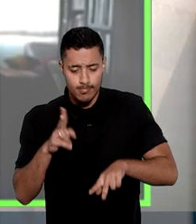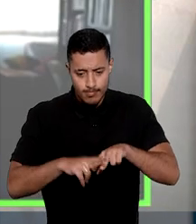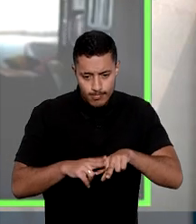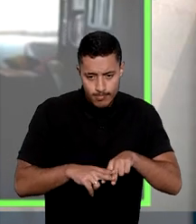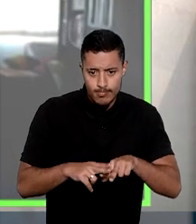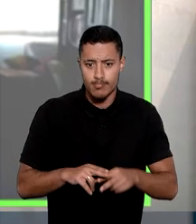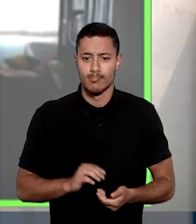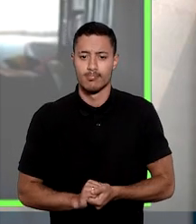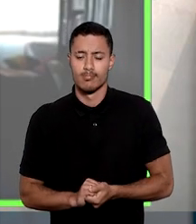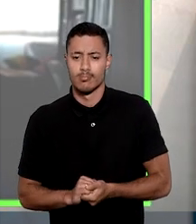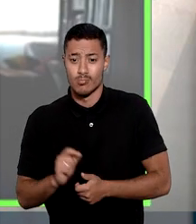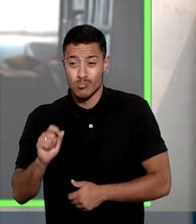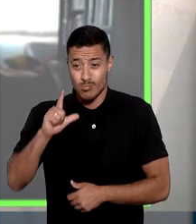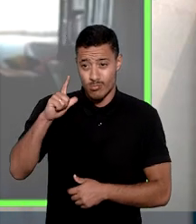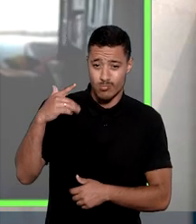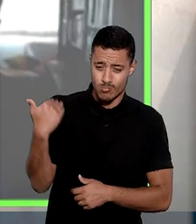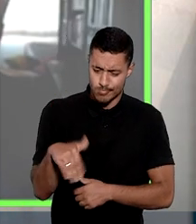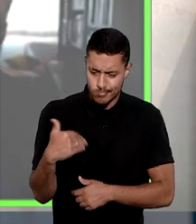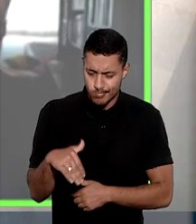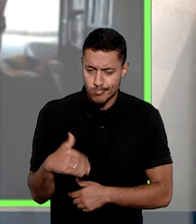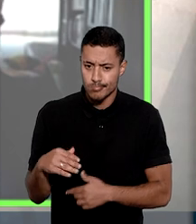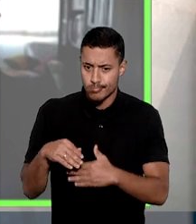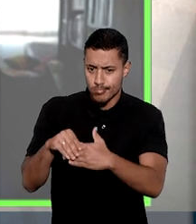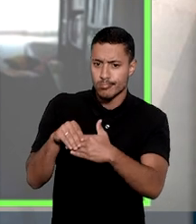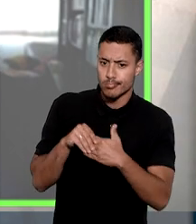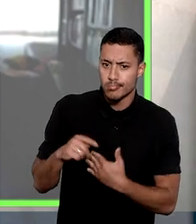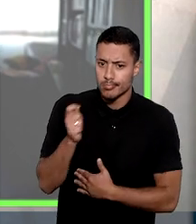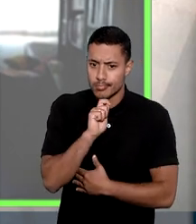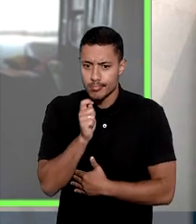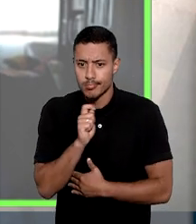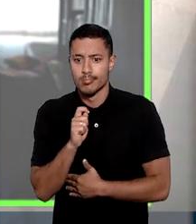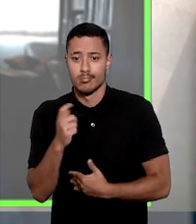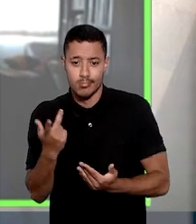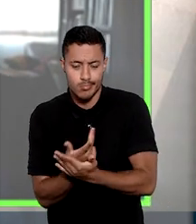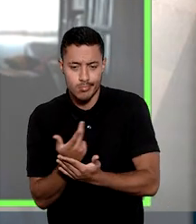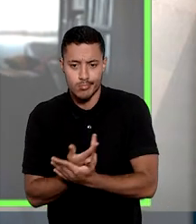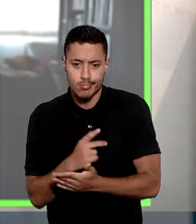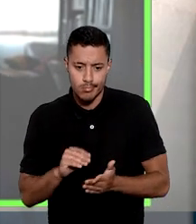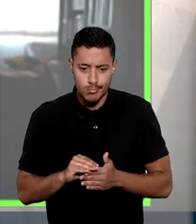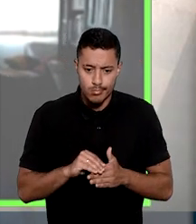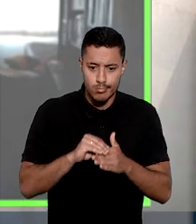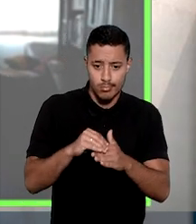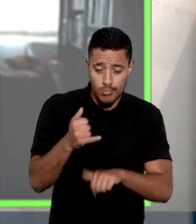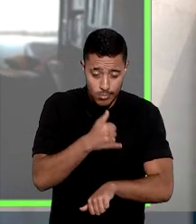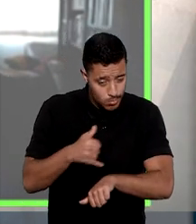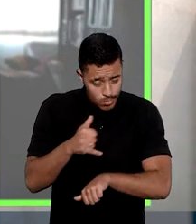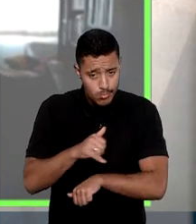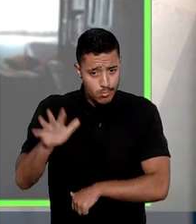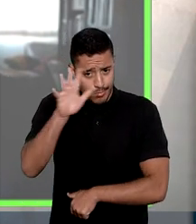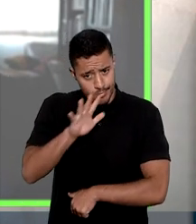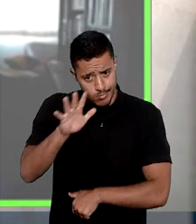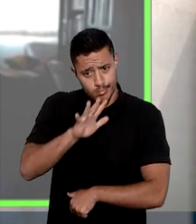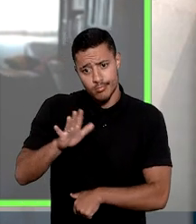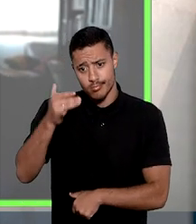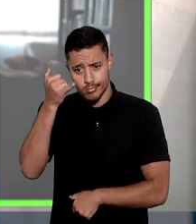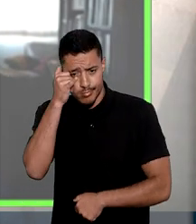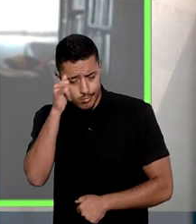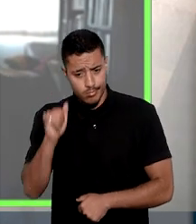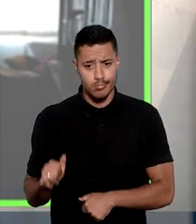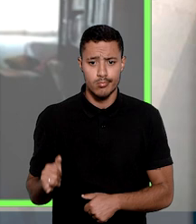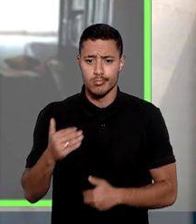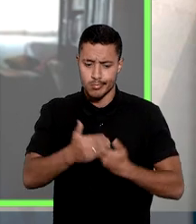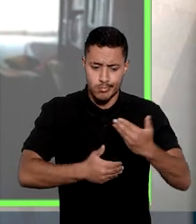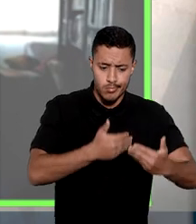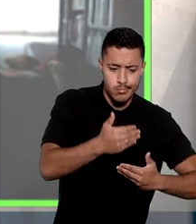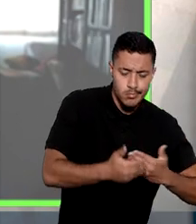devido ao alto custo da importação, a irregularidade no fornecimento do óleo nacional e a impossibilidade de